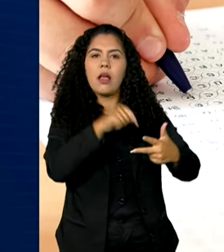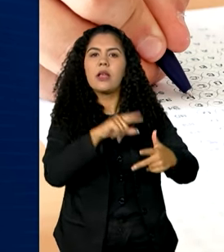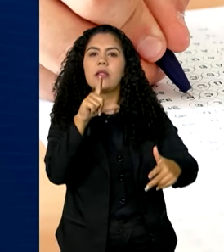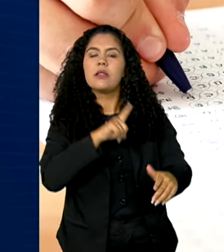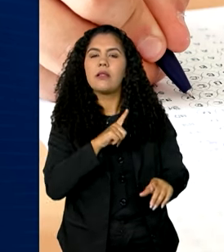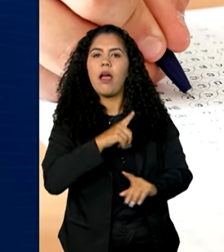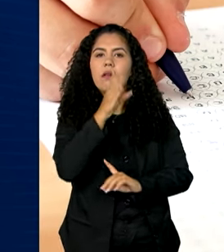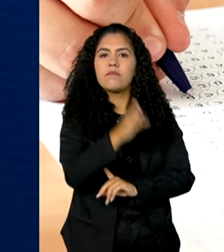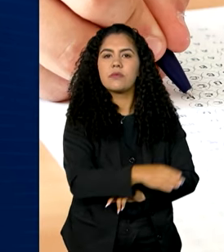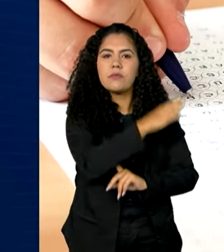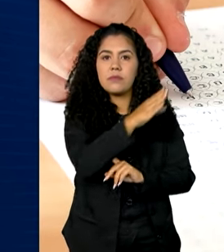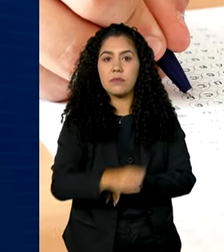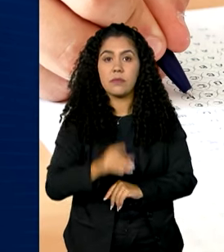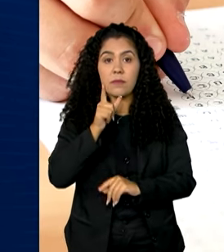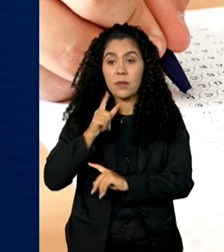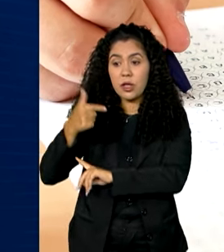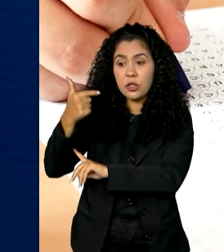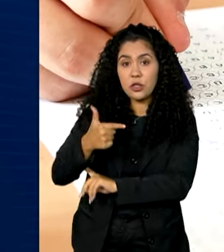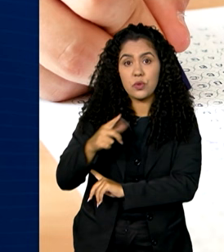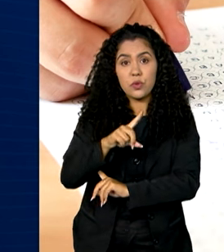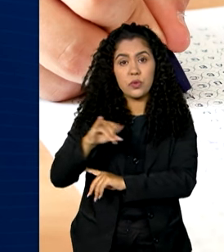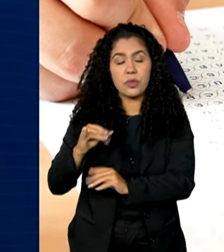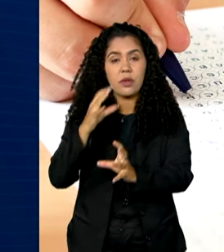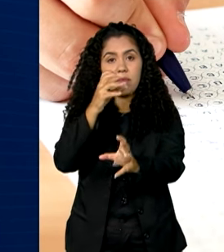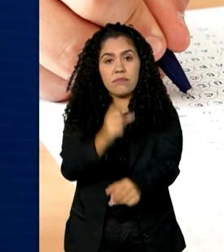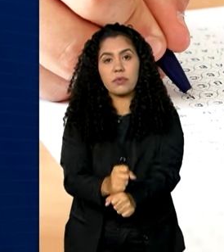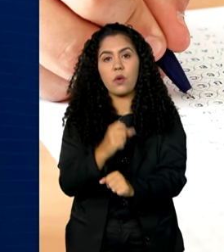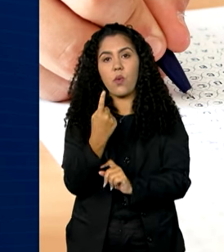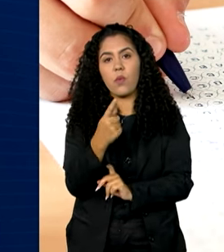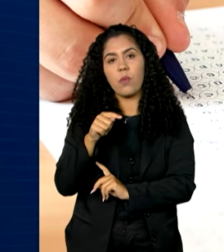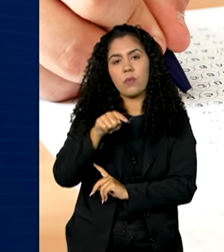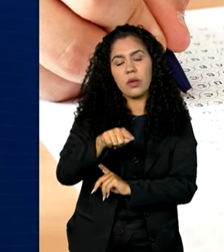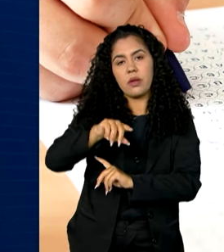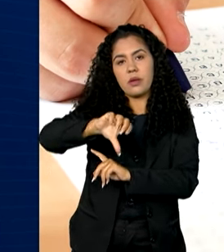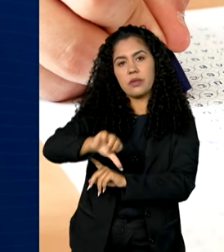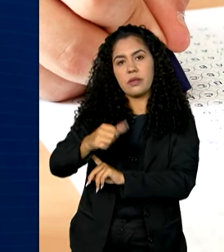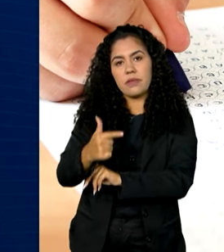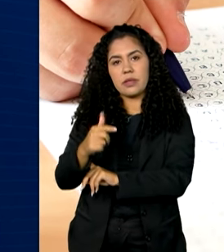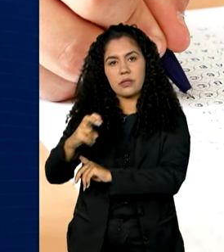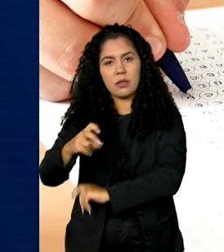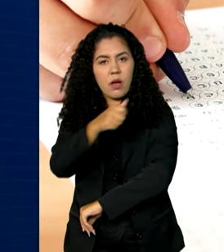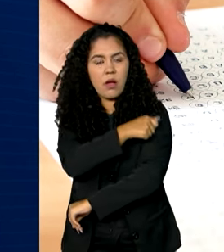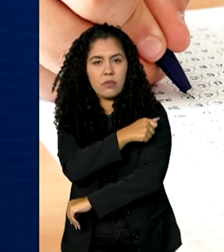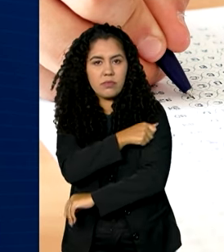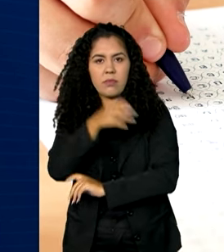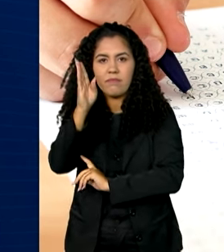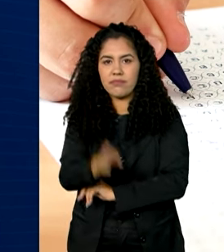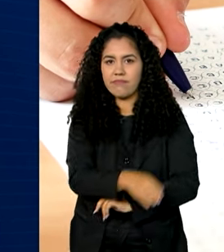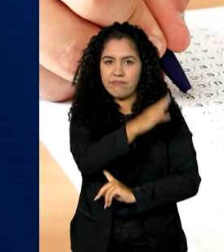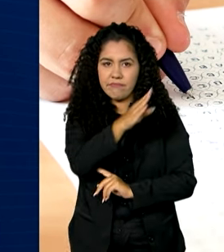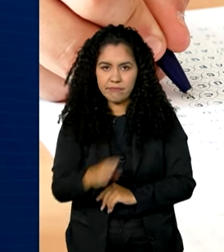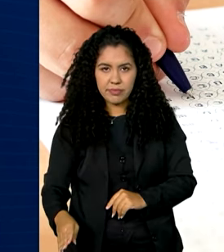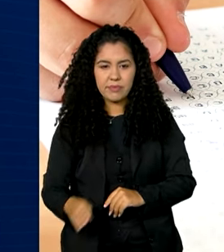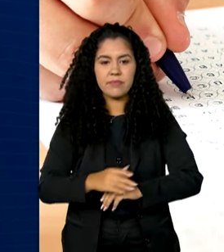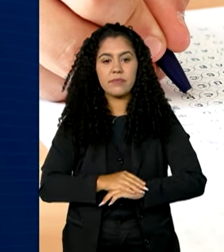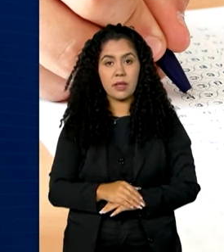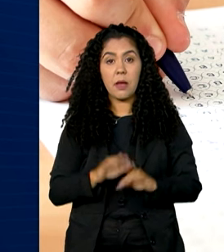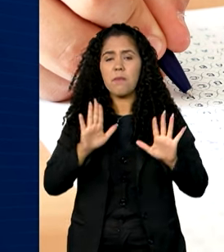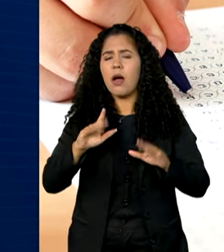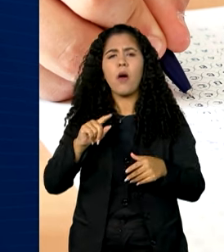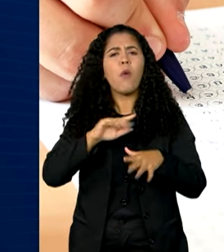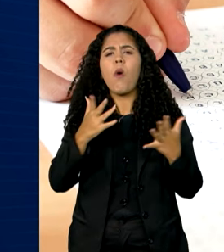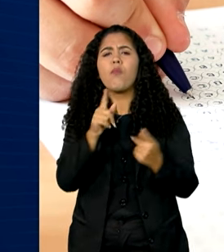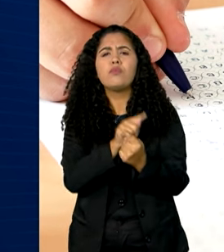segundo dia de provas, teve 1.925 participantes eliminados. Os principais